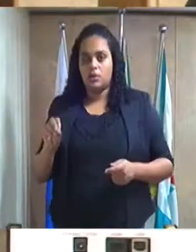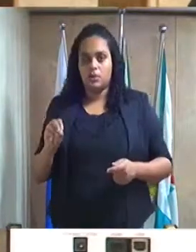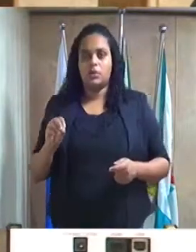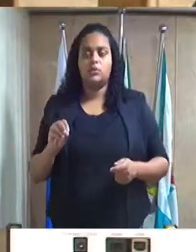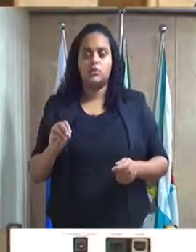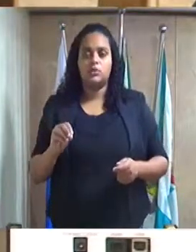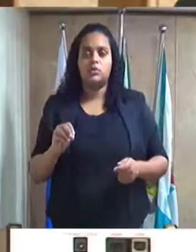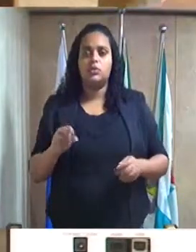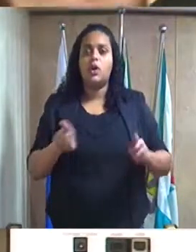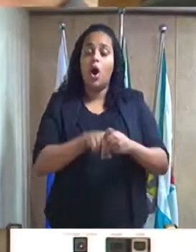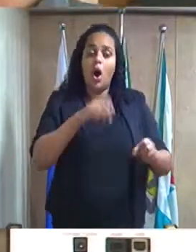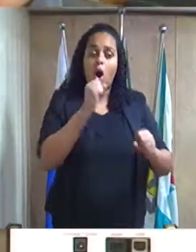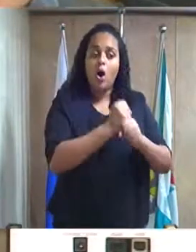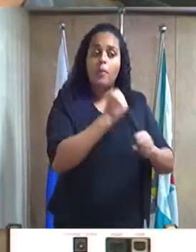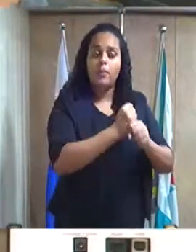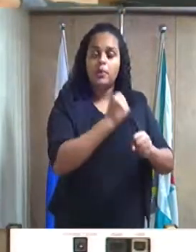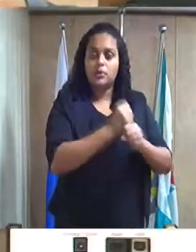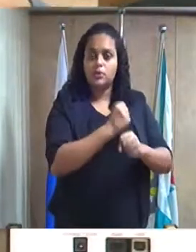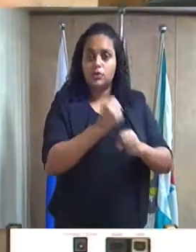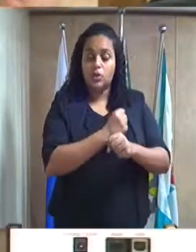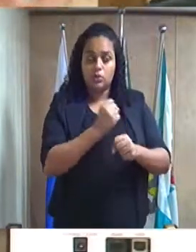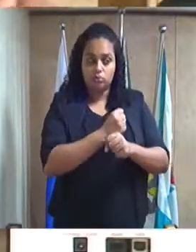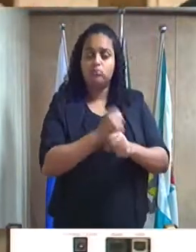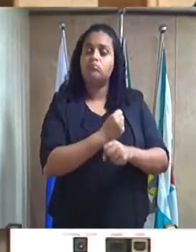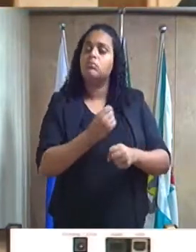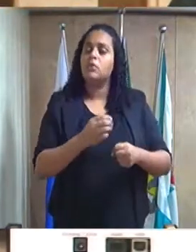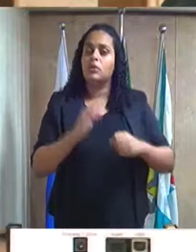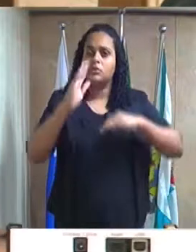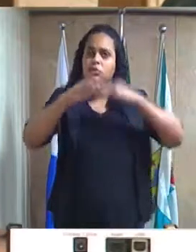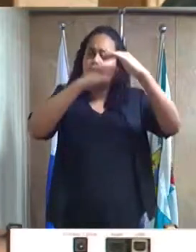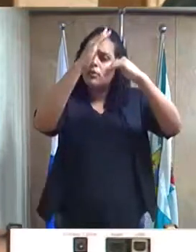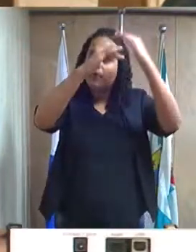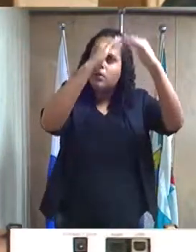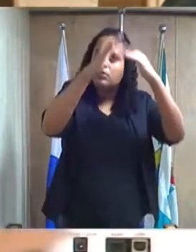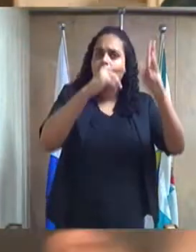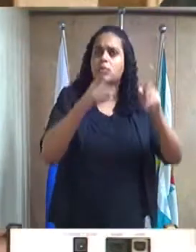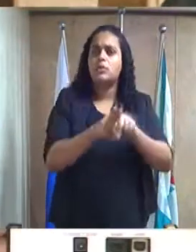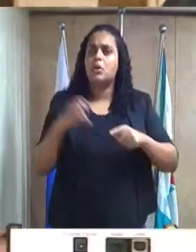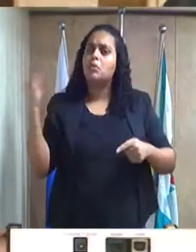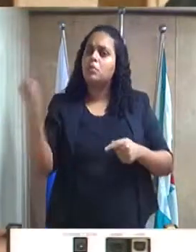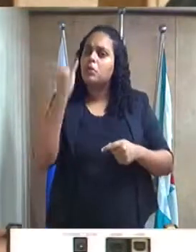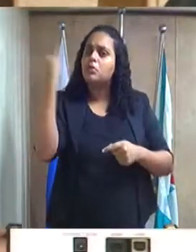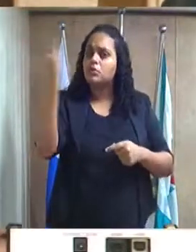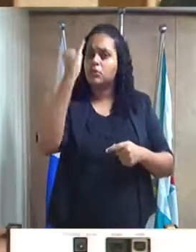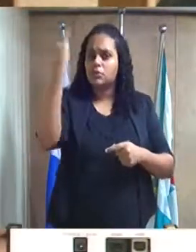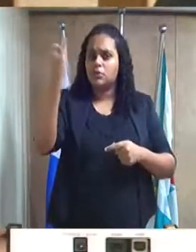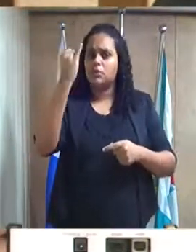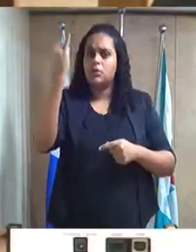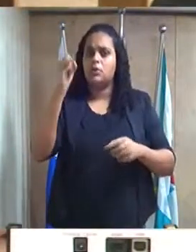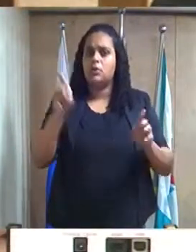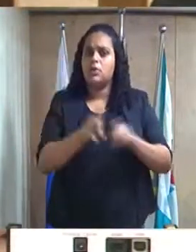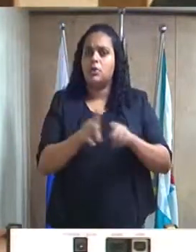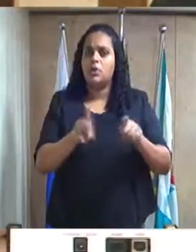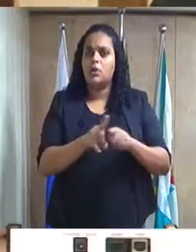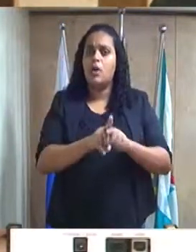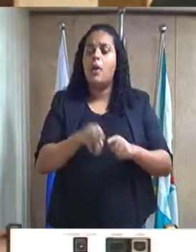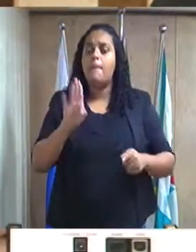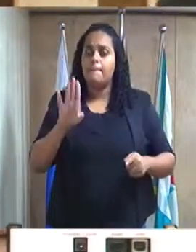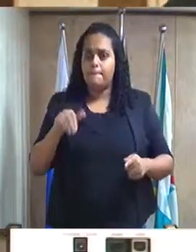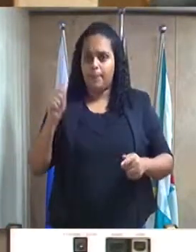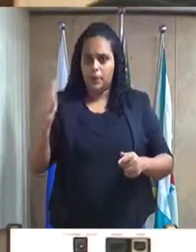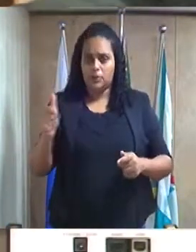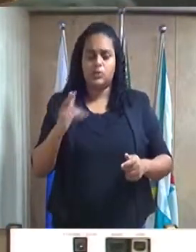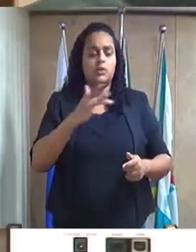realizar obras filantrópicas, desenvolvendo um importante trabalho em prol do bem-estar social e do